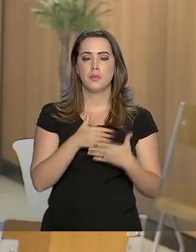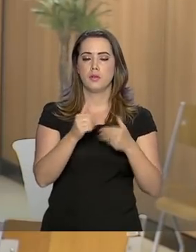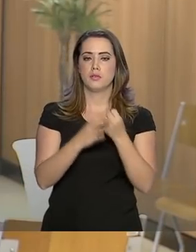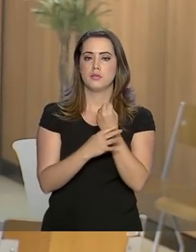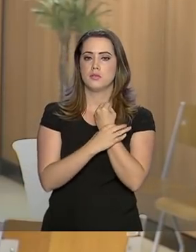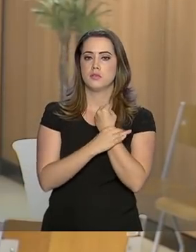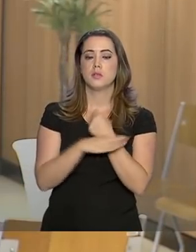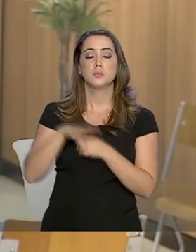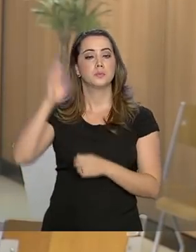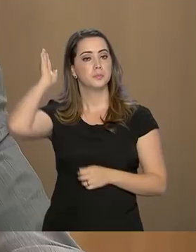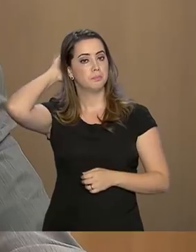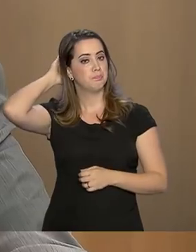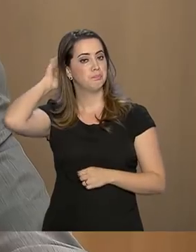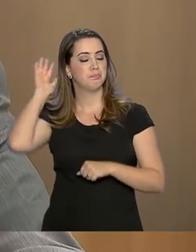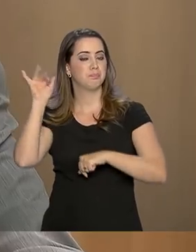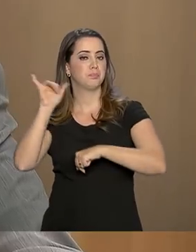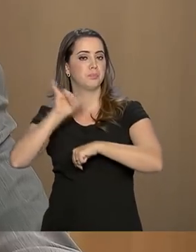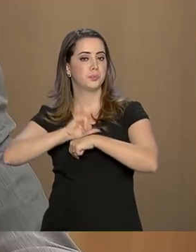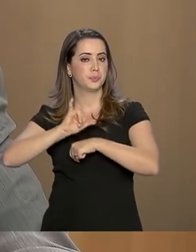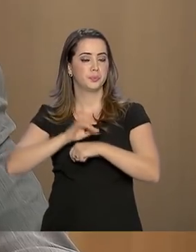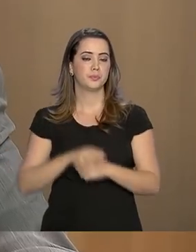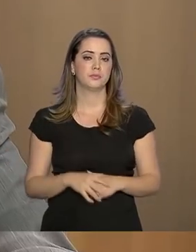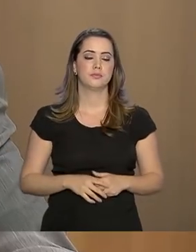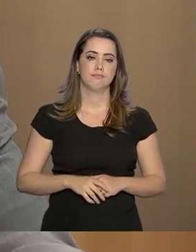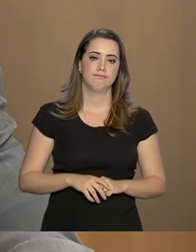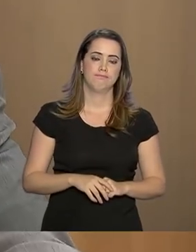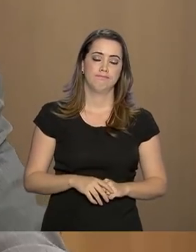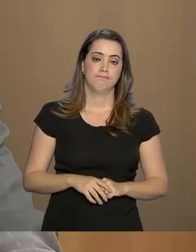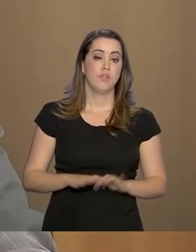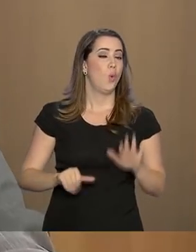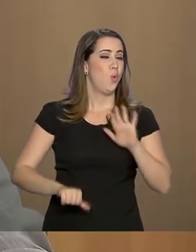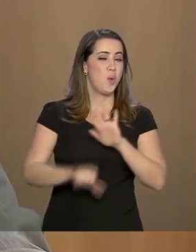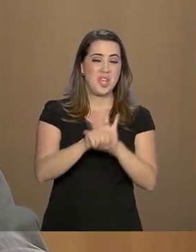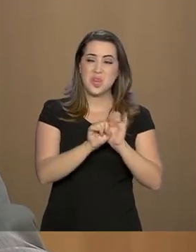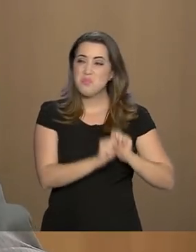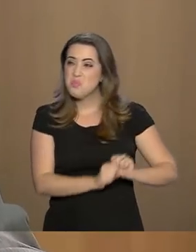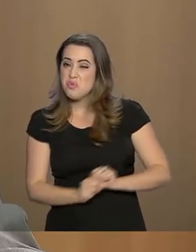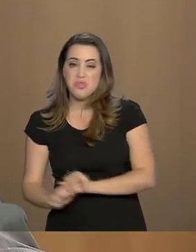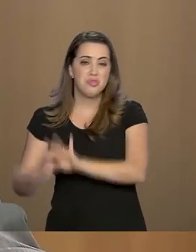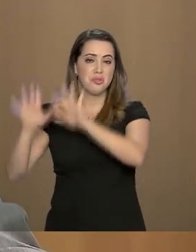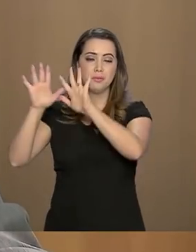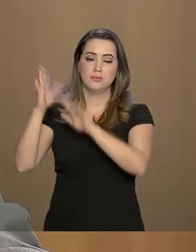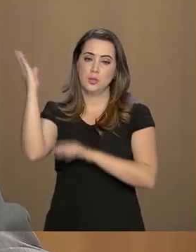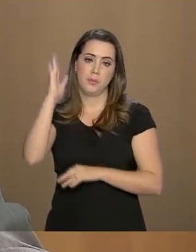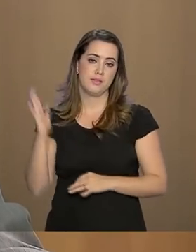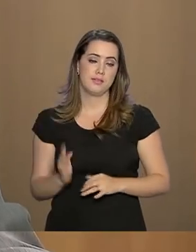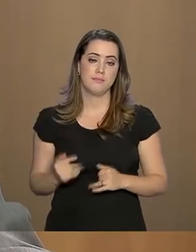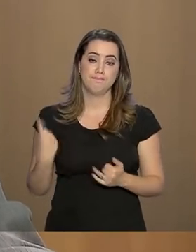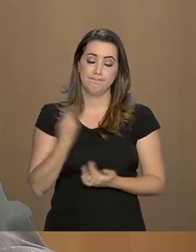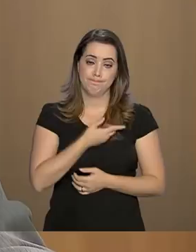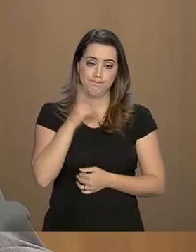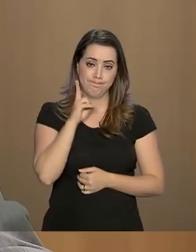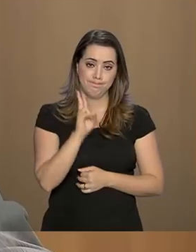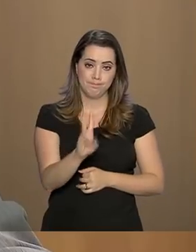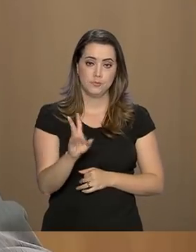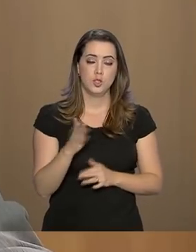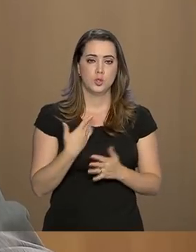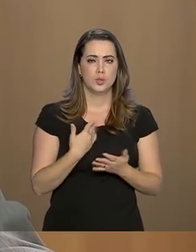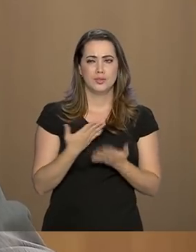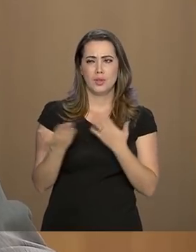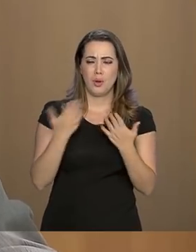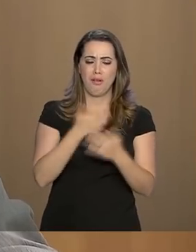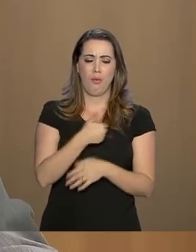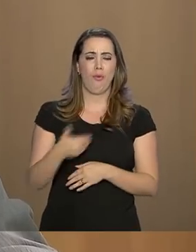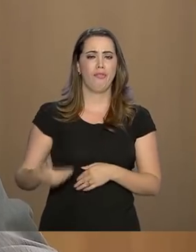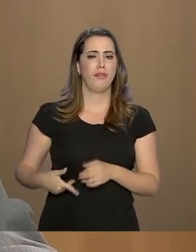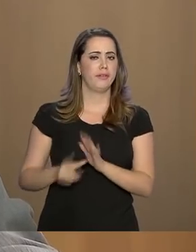segurança em Belém do Pará. O crime organizado se espalhou por todo o território brasileiro. Então nós vemos aí de governos passados